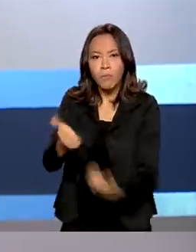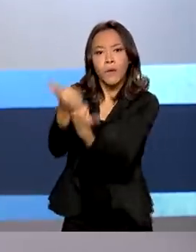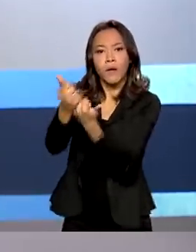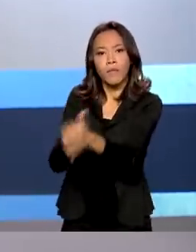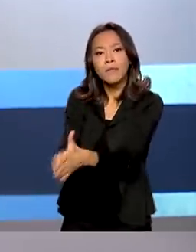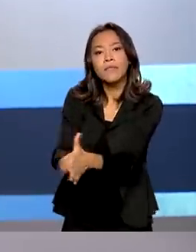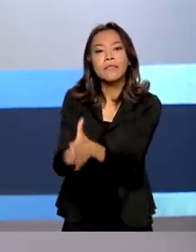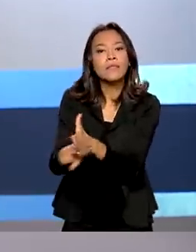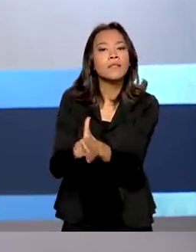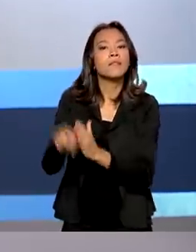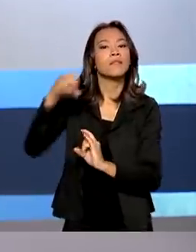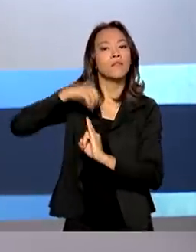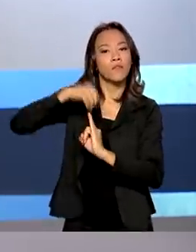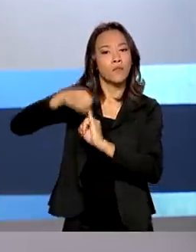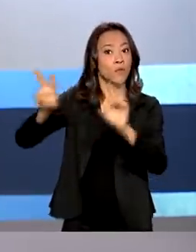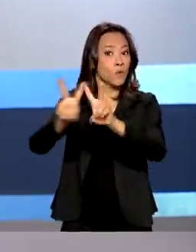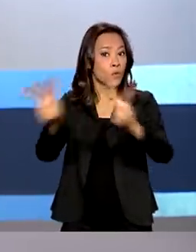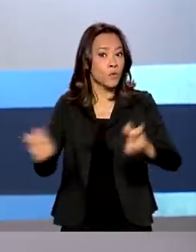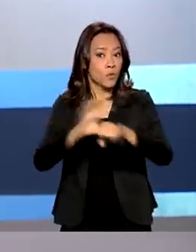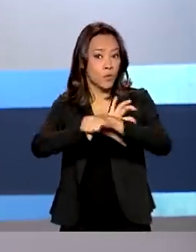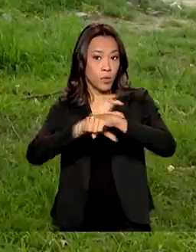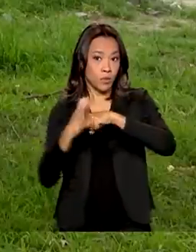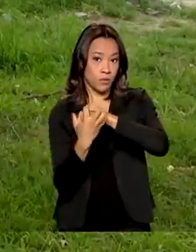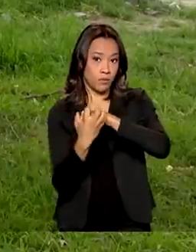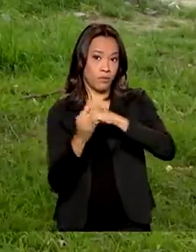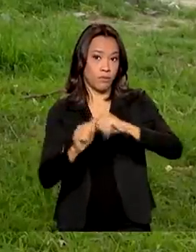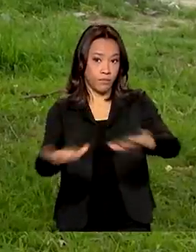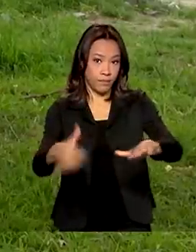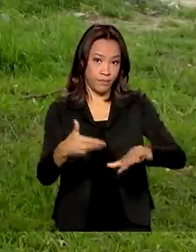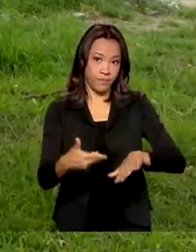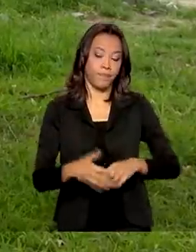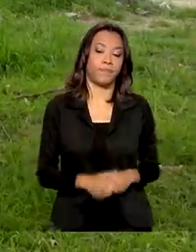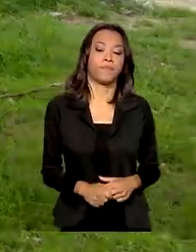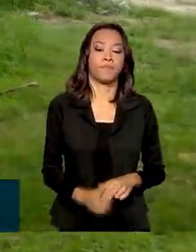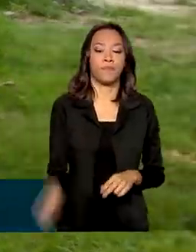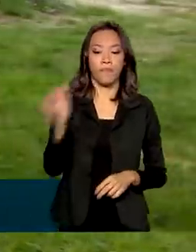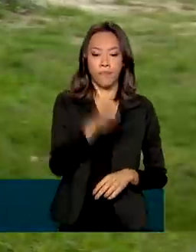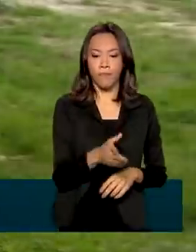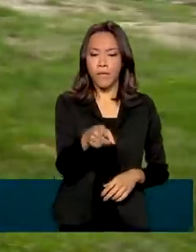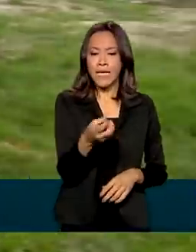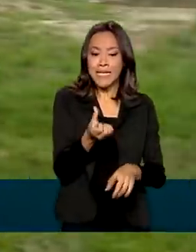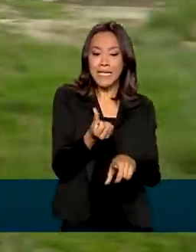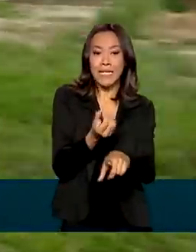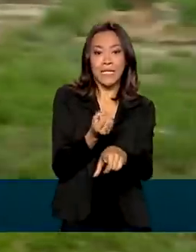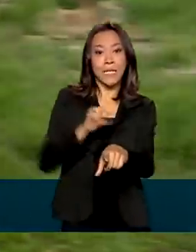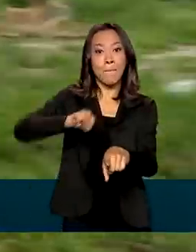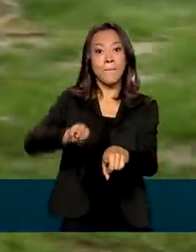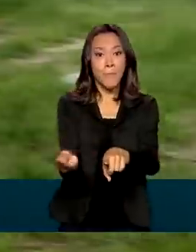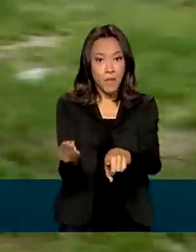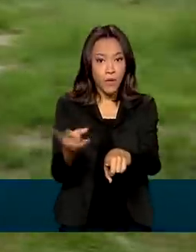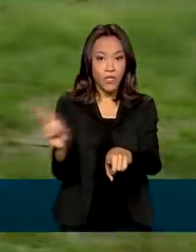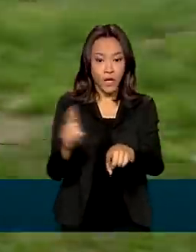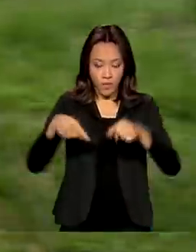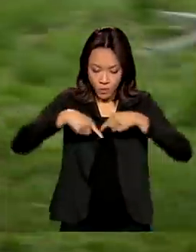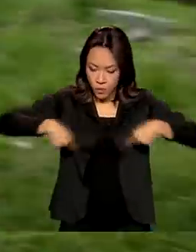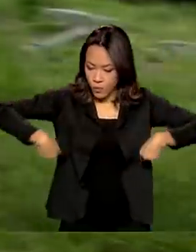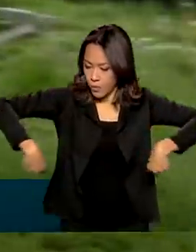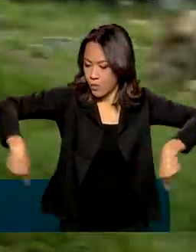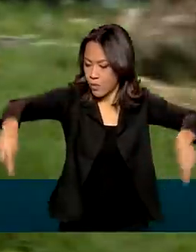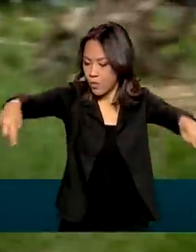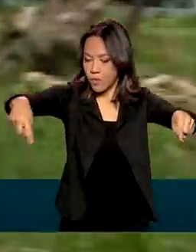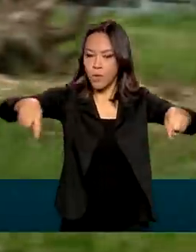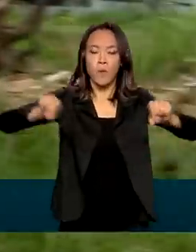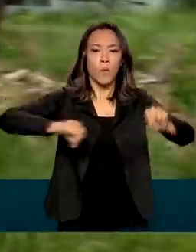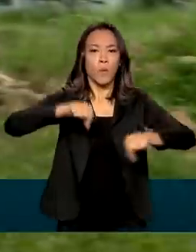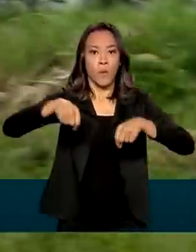Fiocruz em relação ao coronavírus. Avaliado em 60 milhões de reais, o terreno fica